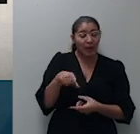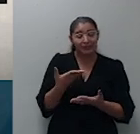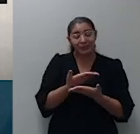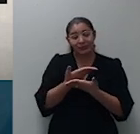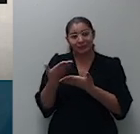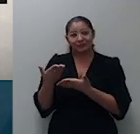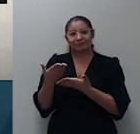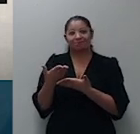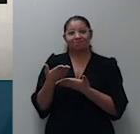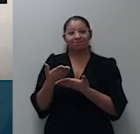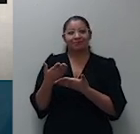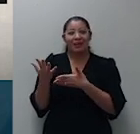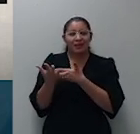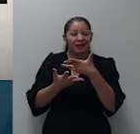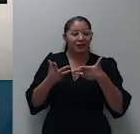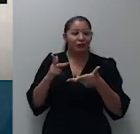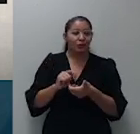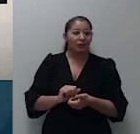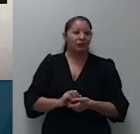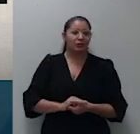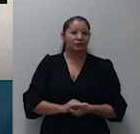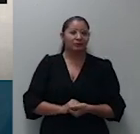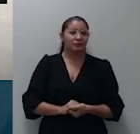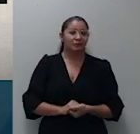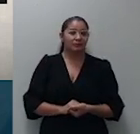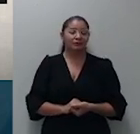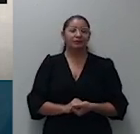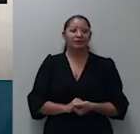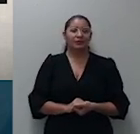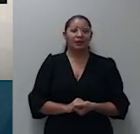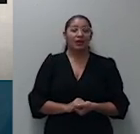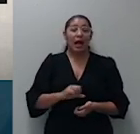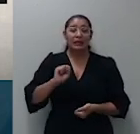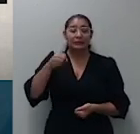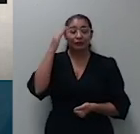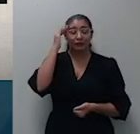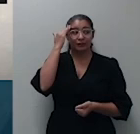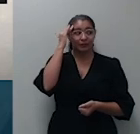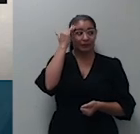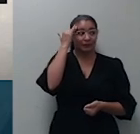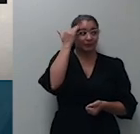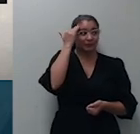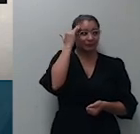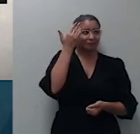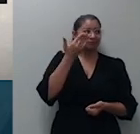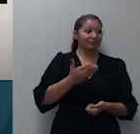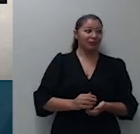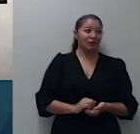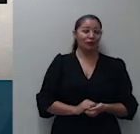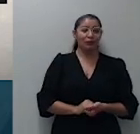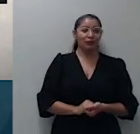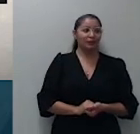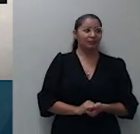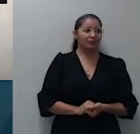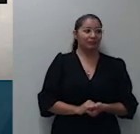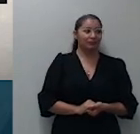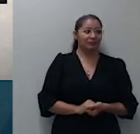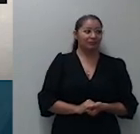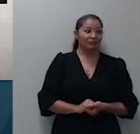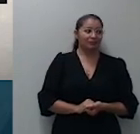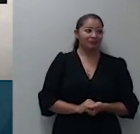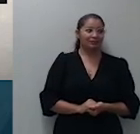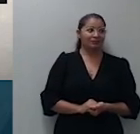propriedade assim o entendimento exarado pela igreja tribunal regional federal da primeira região mostra-se equivocado